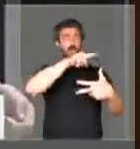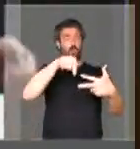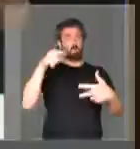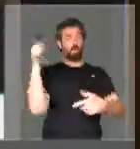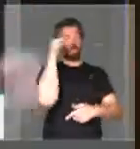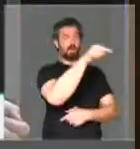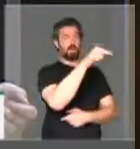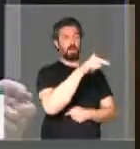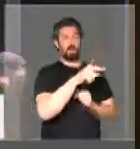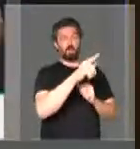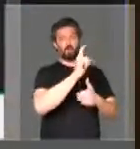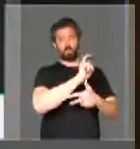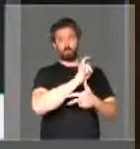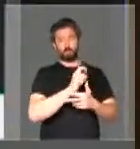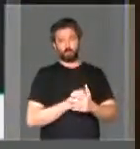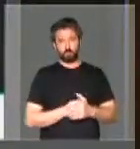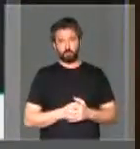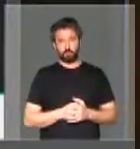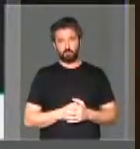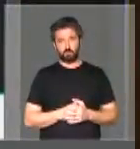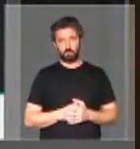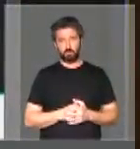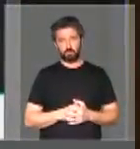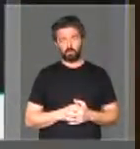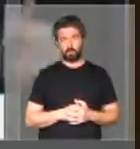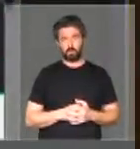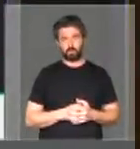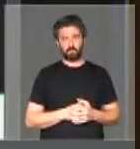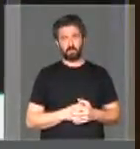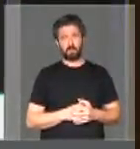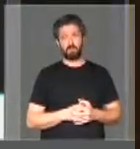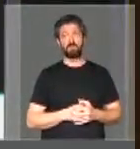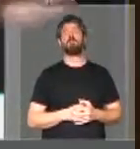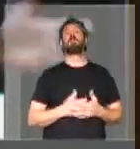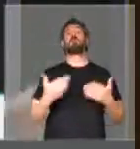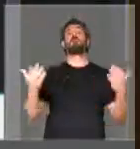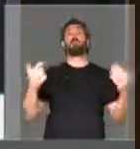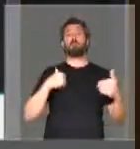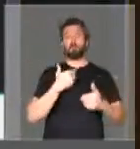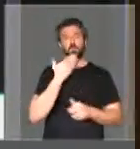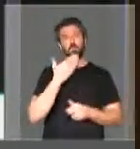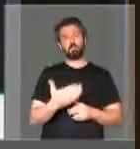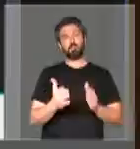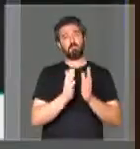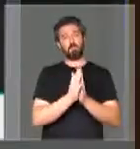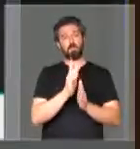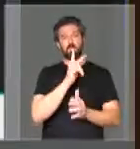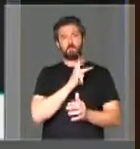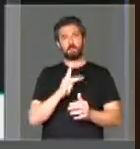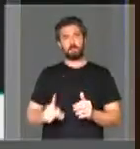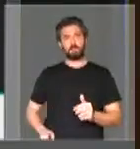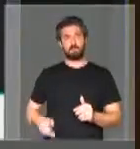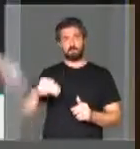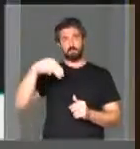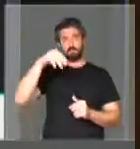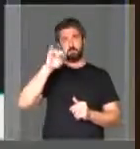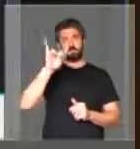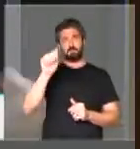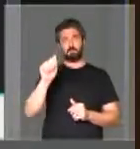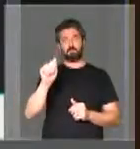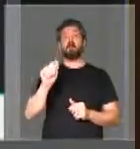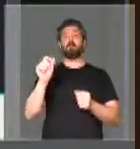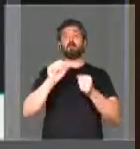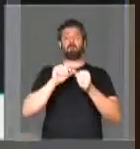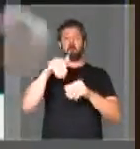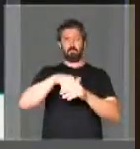para assustar os efeitos do decreto do presidente da República. E fica aqui o nosso apelo ao presidente Rodrigo Maia, que